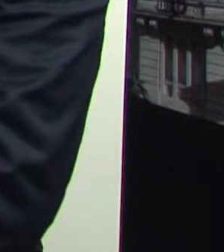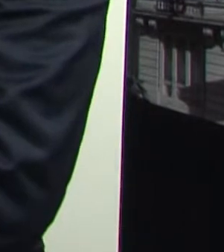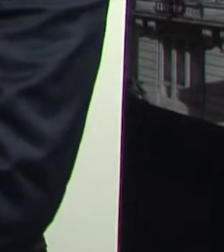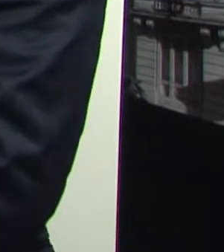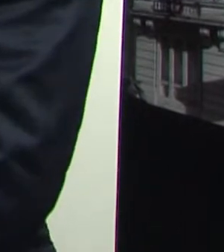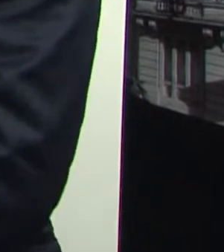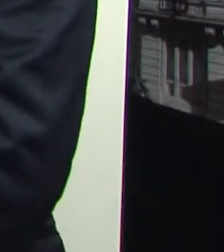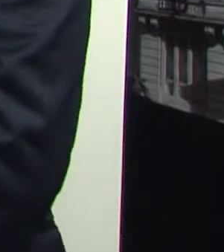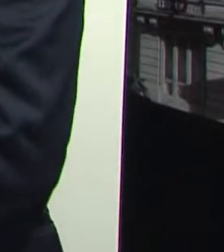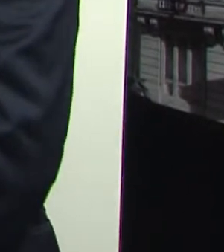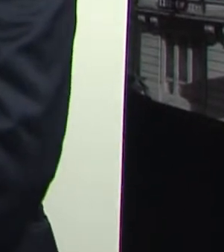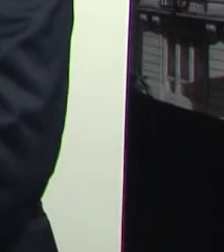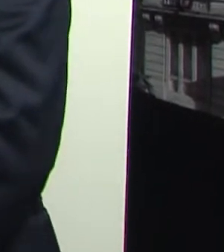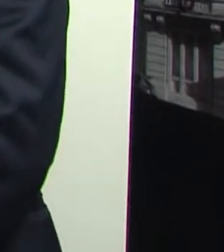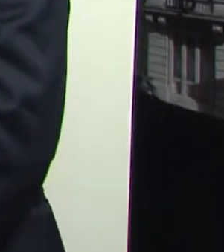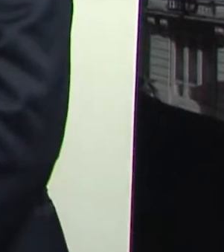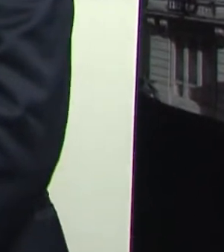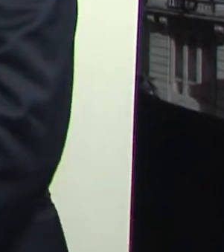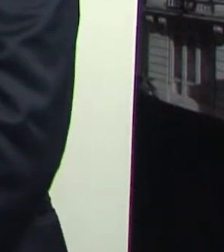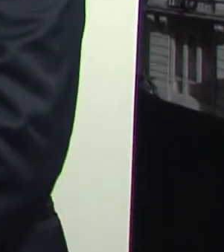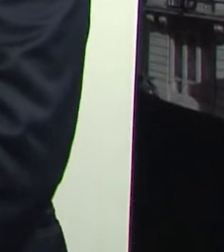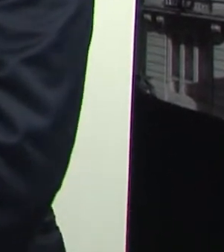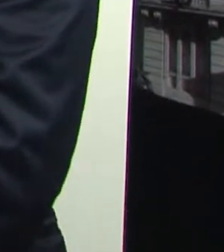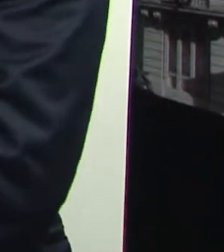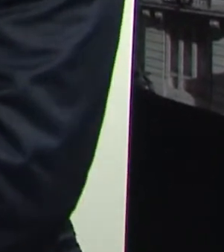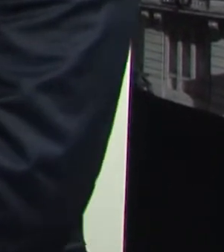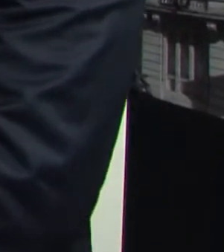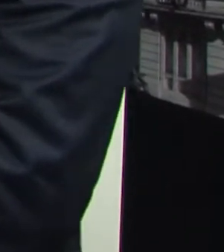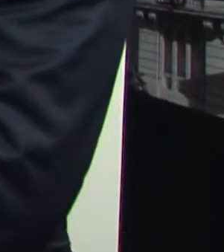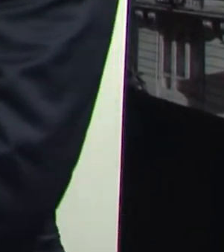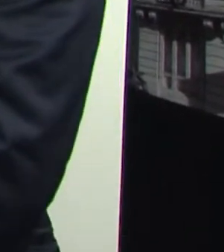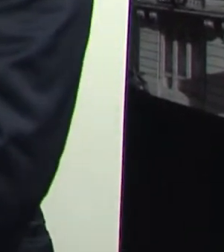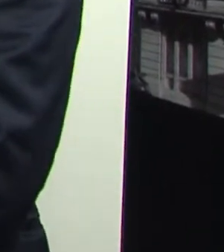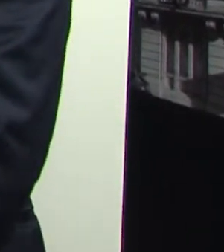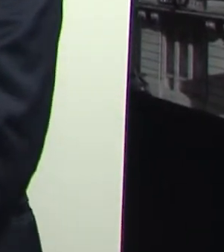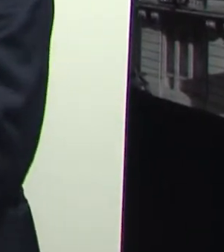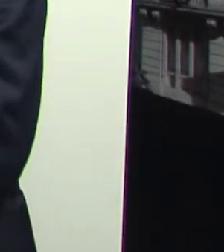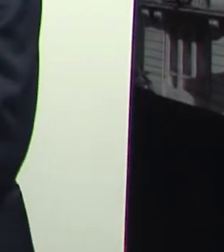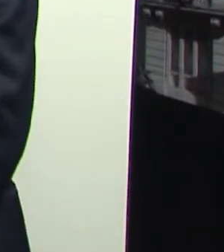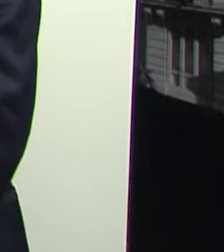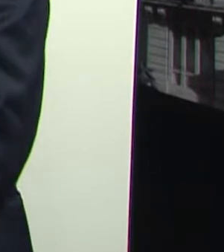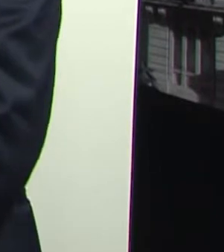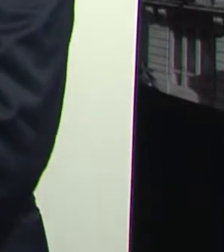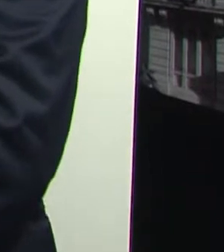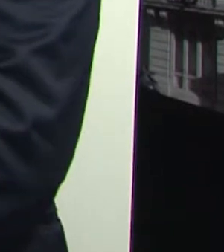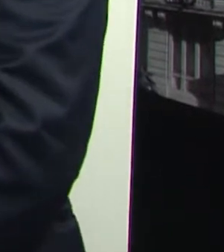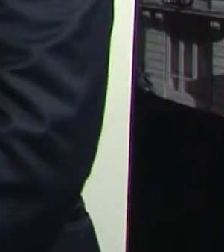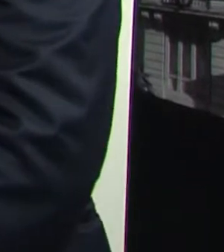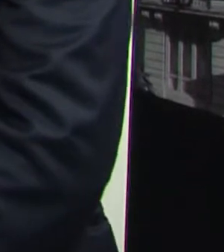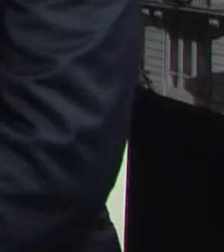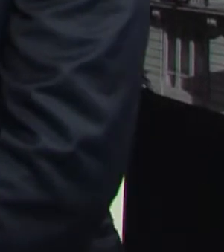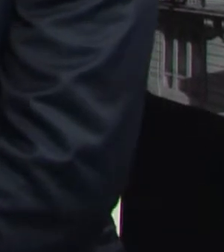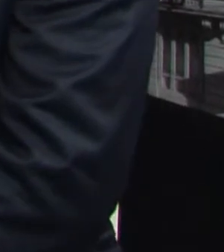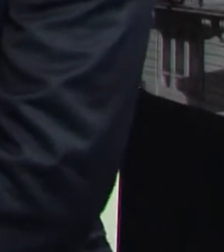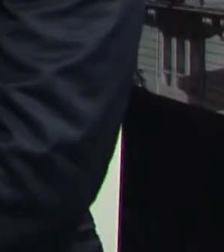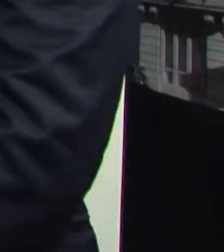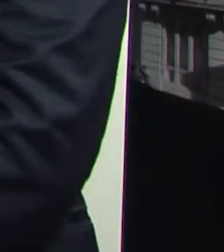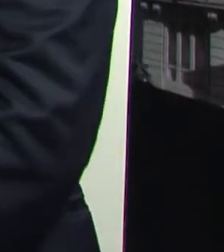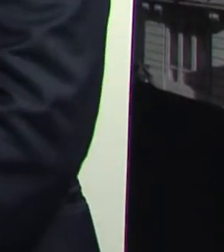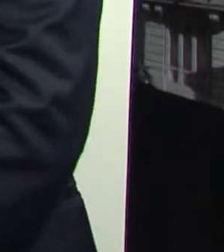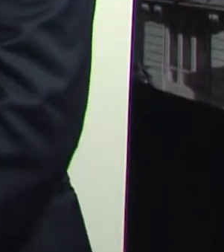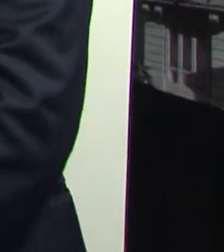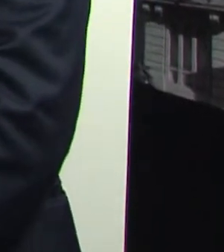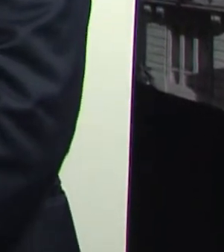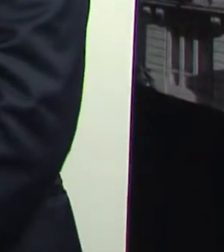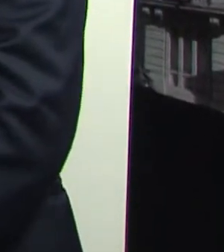desistiram na última hora. candidato de Michel Temer, o atual governador Sartori, o candidato do Aécio Neves, o